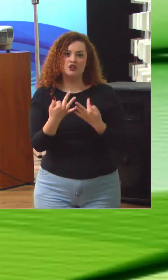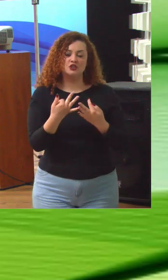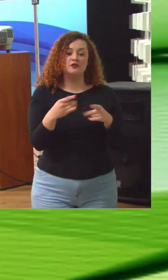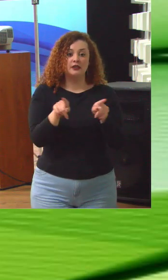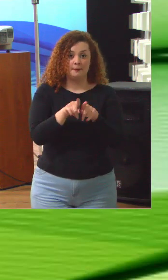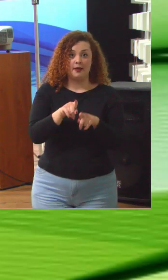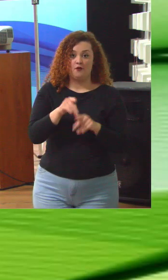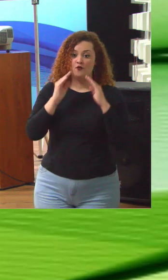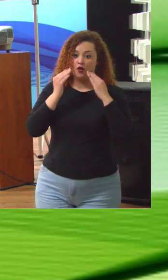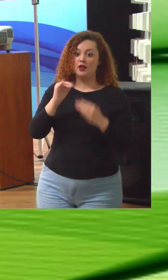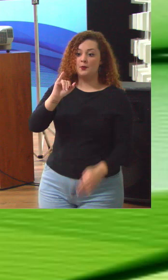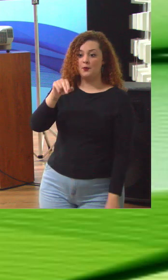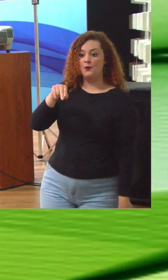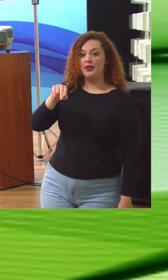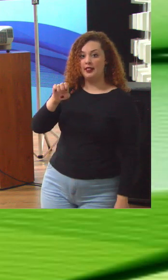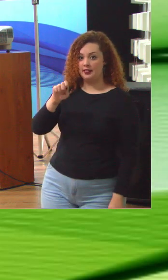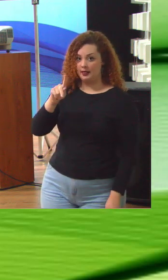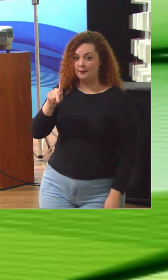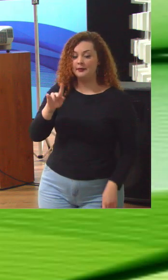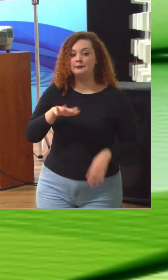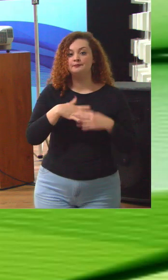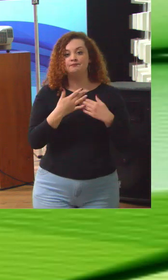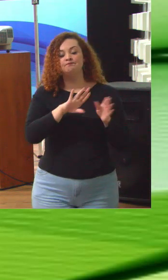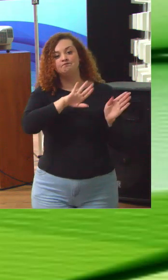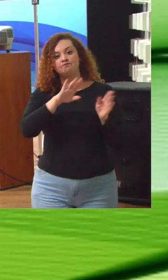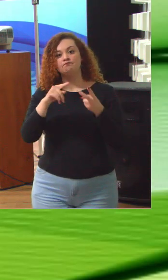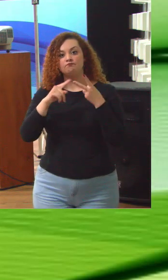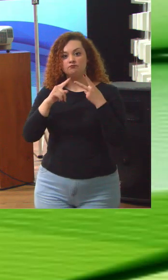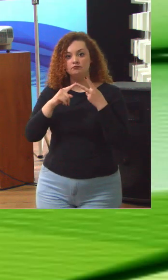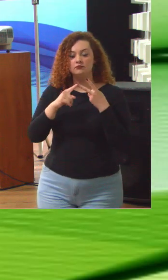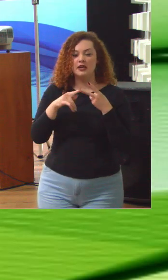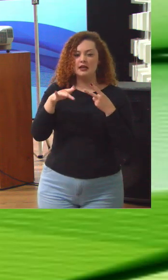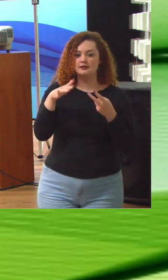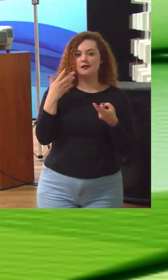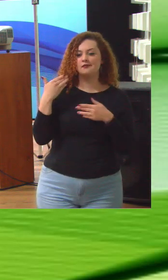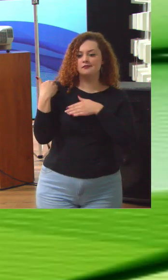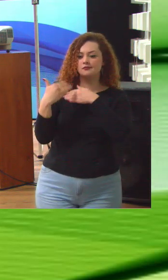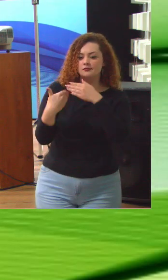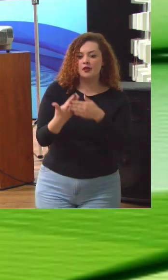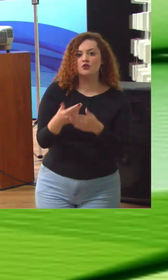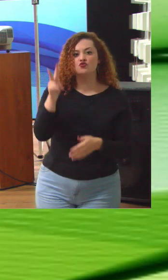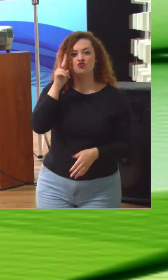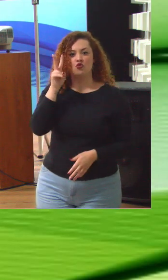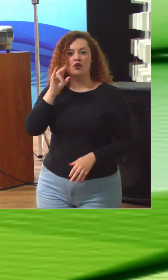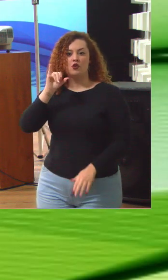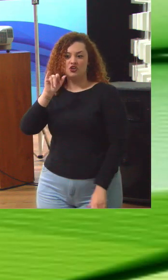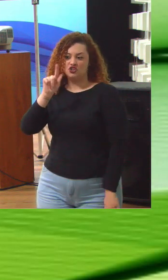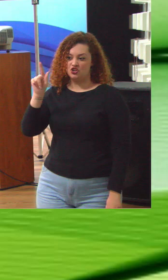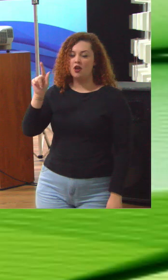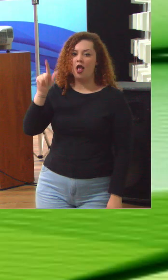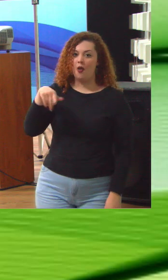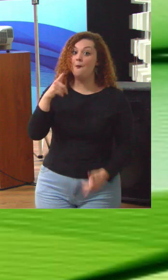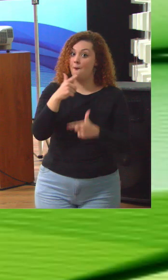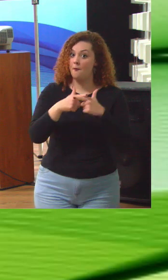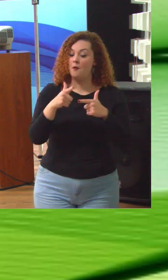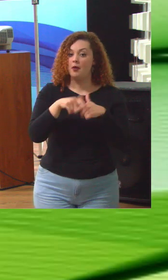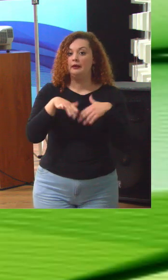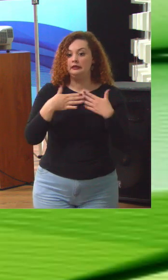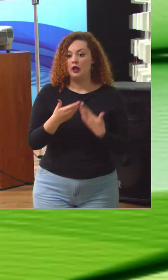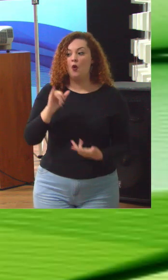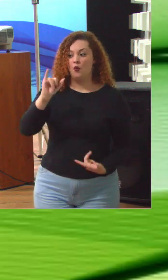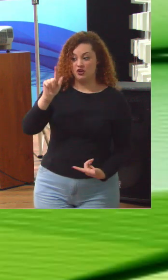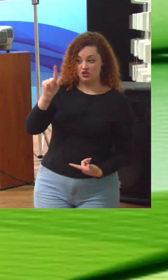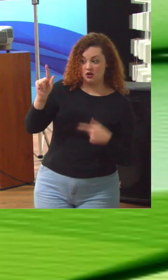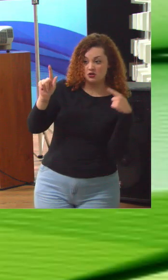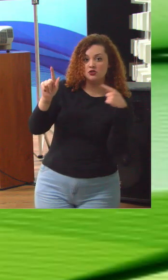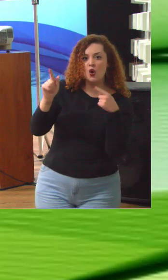a série histórica do IGG ela é um um problema como IGG ele